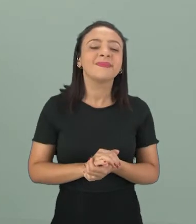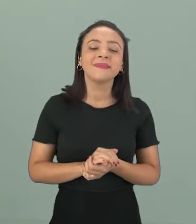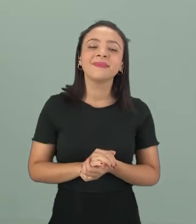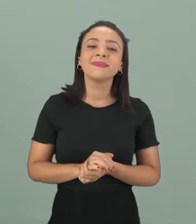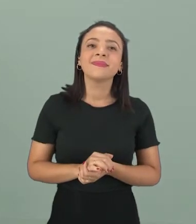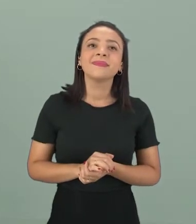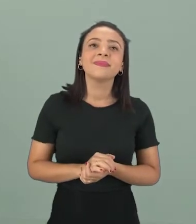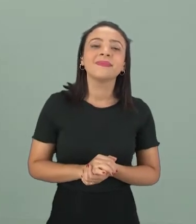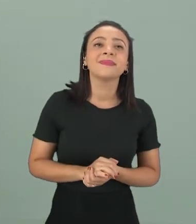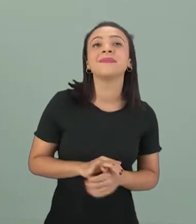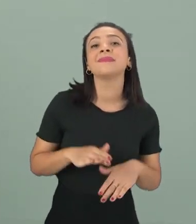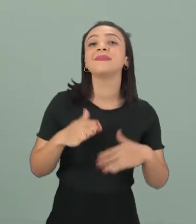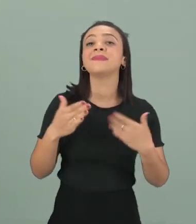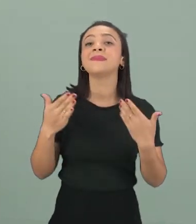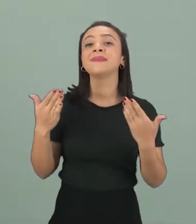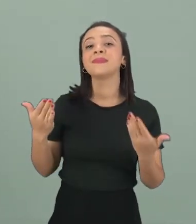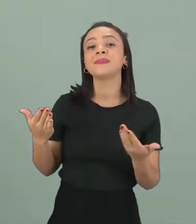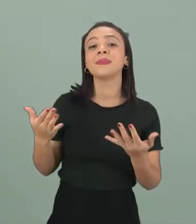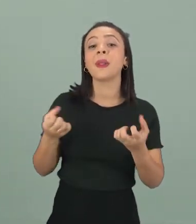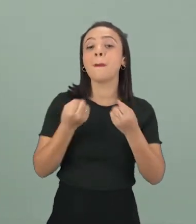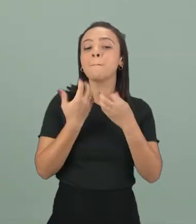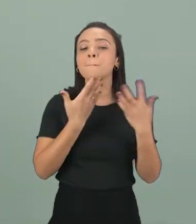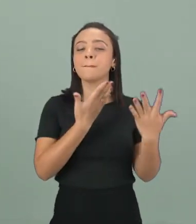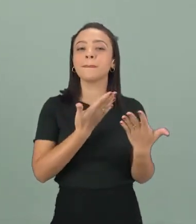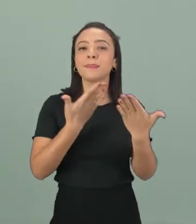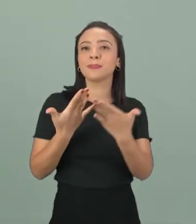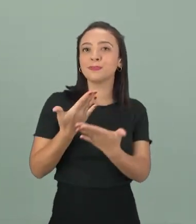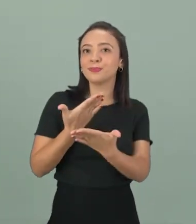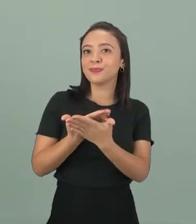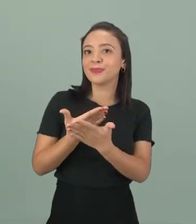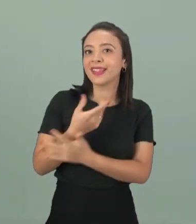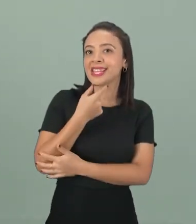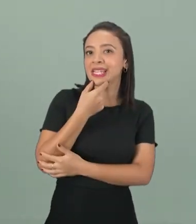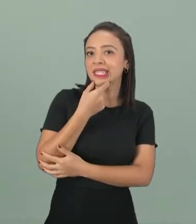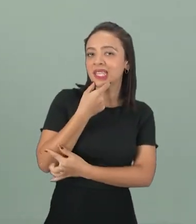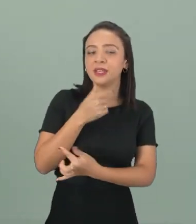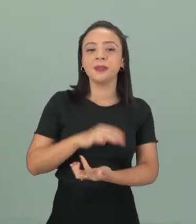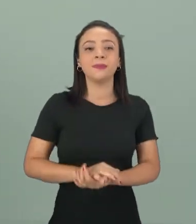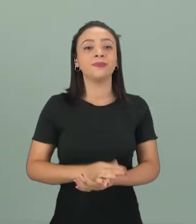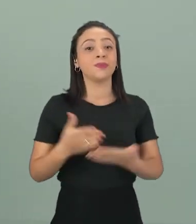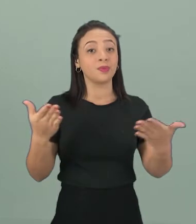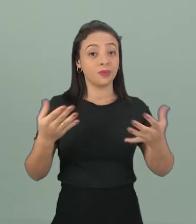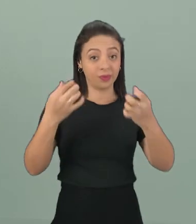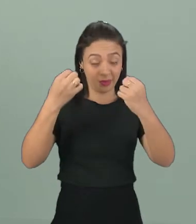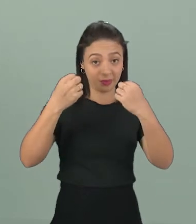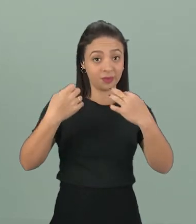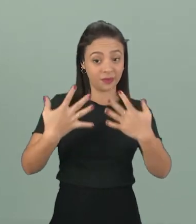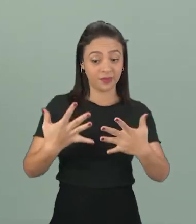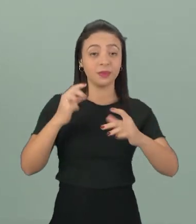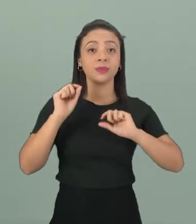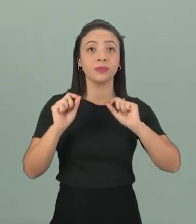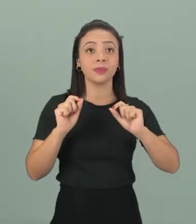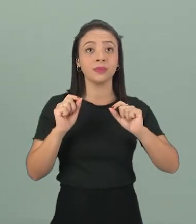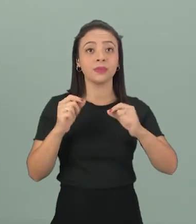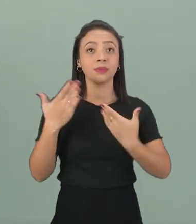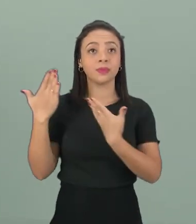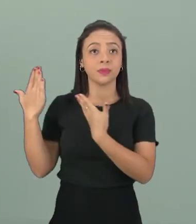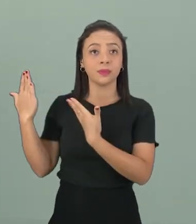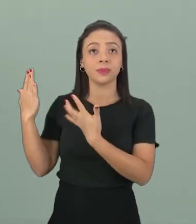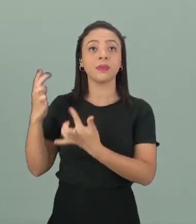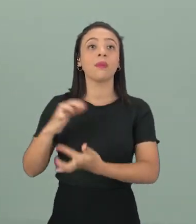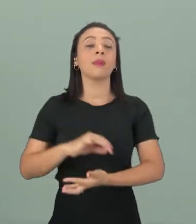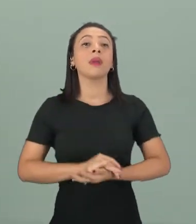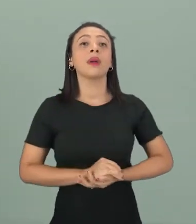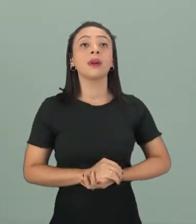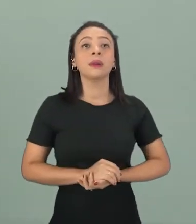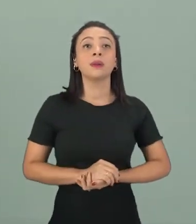todos bem. Meu nome é Jaqueline e sejam bem-vindos à nossa aula de inglês. Hoje nós vamos falar um pouquinho sobre greetings and